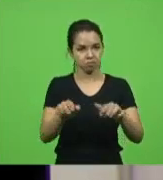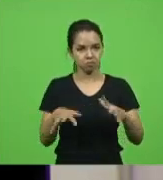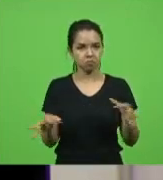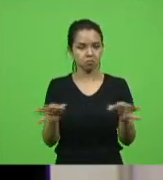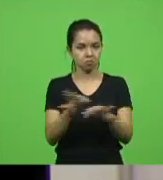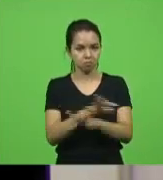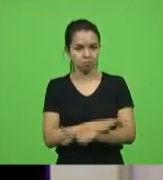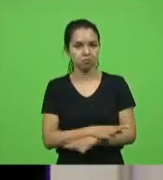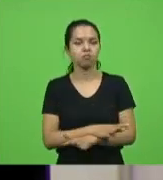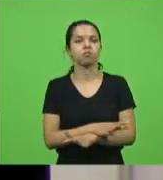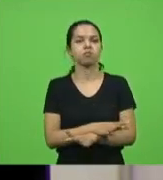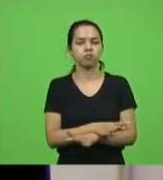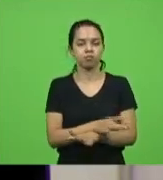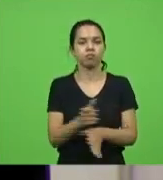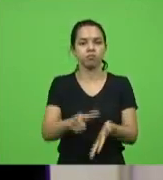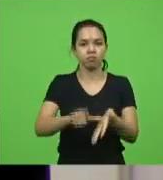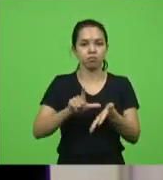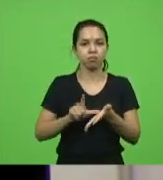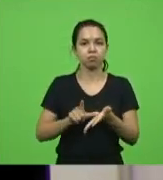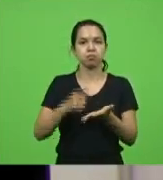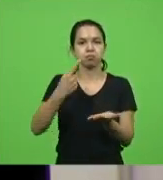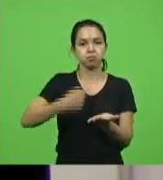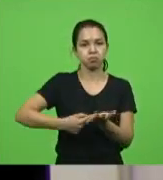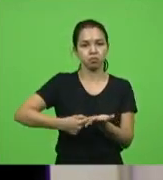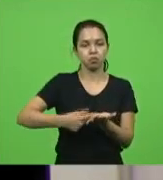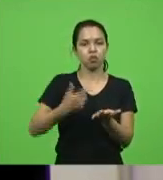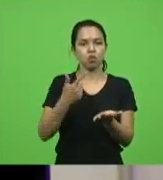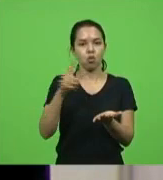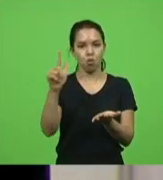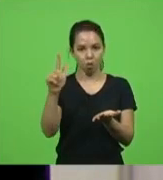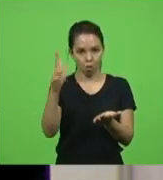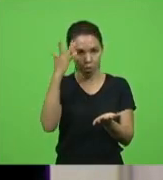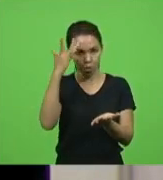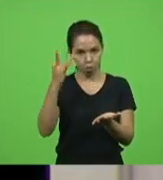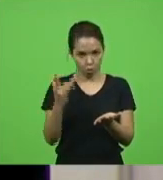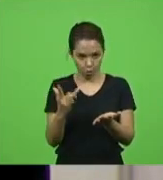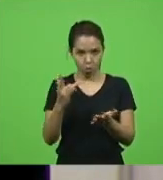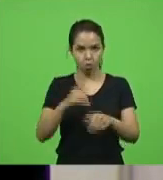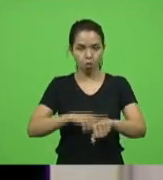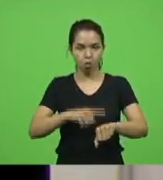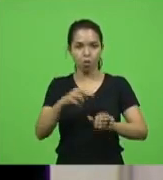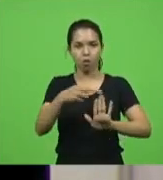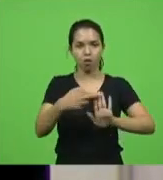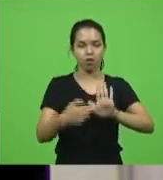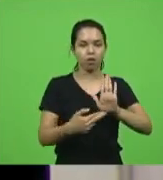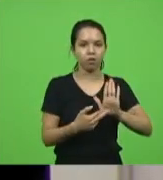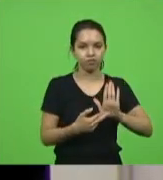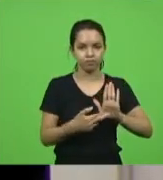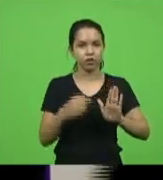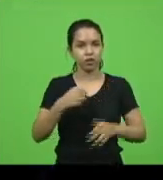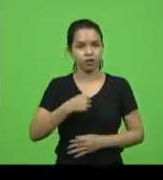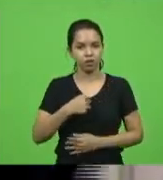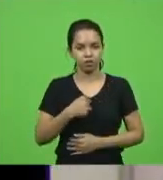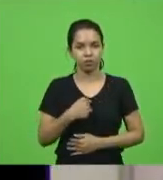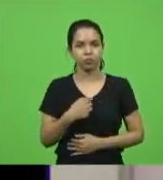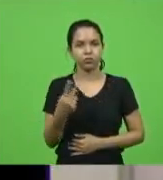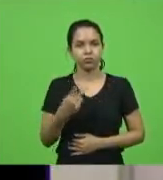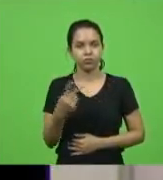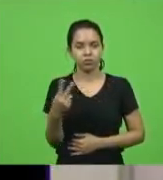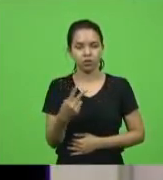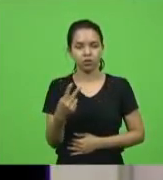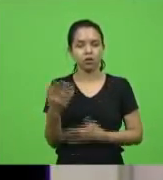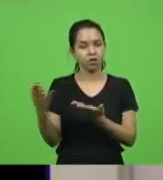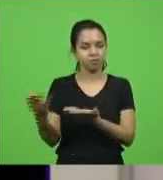sessão convocou outra ordinária para o dia seguinte no horário regimental. Para constar, segundo o secretário